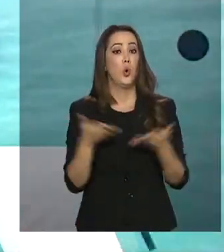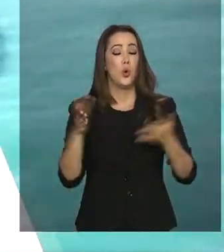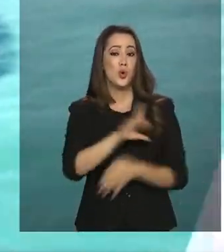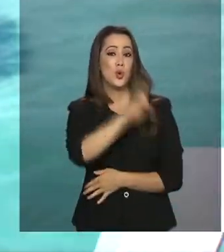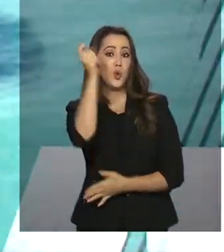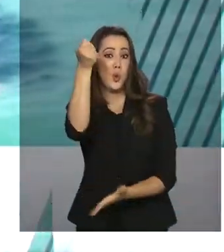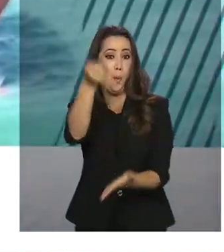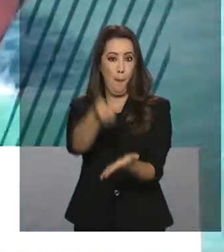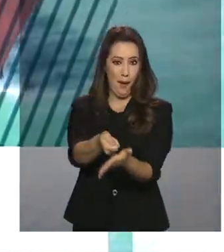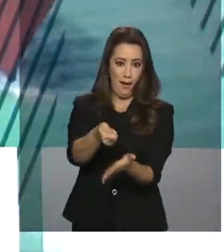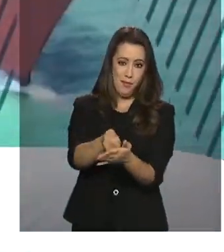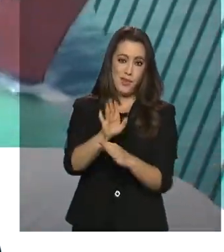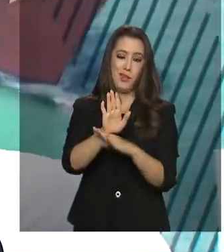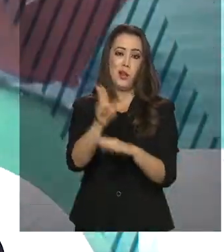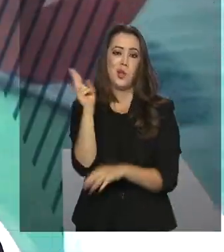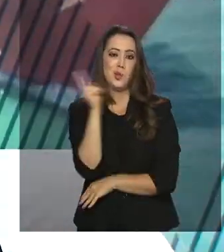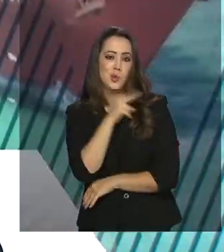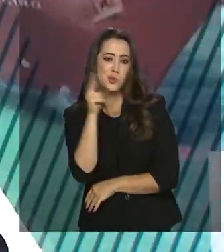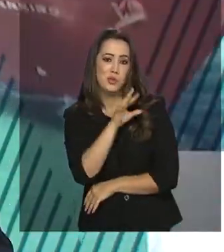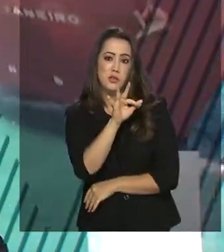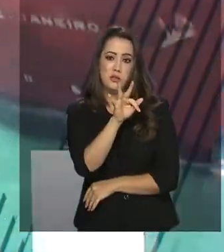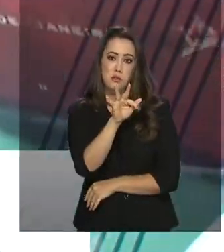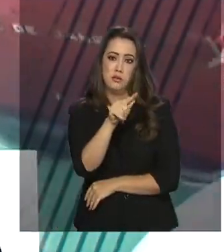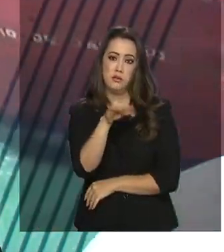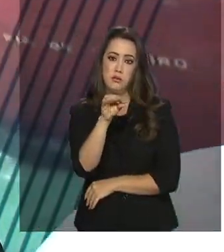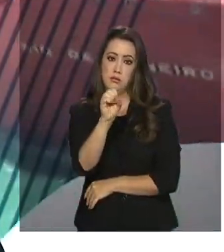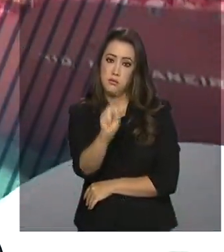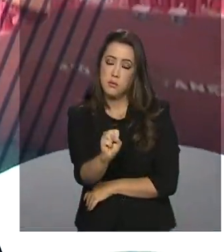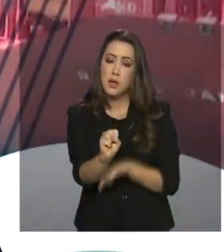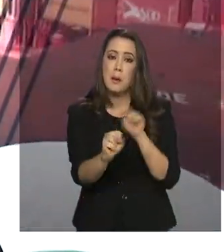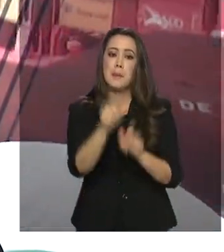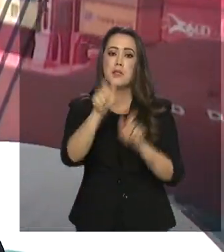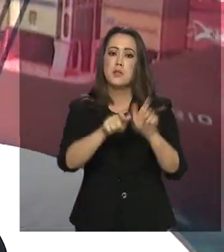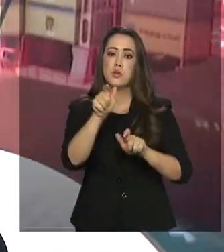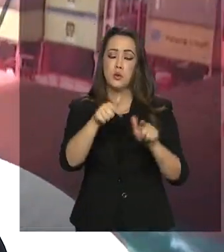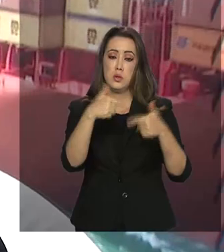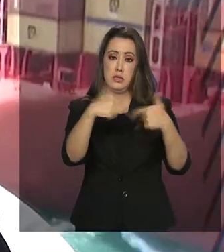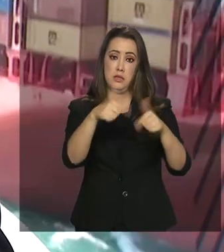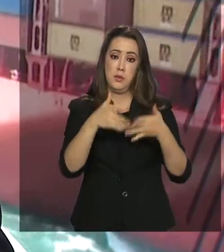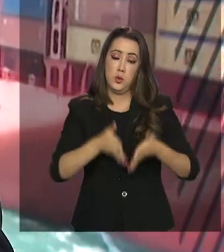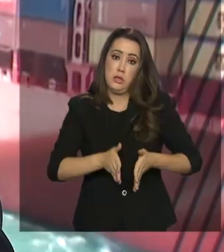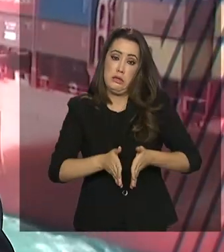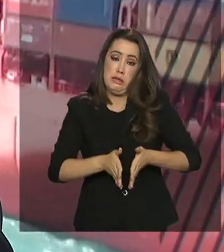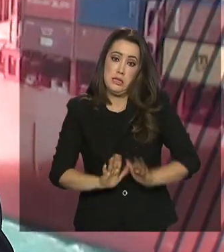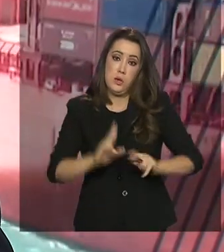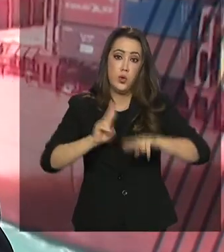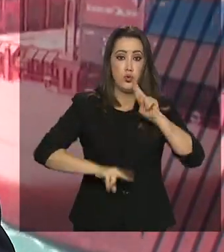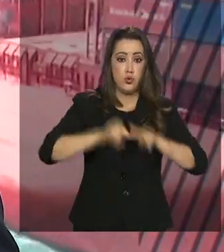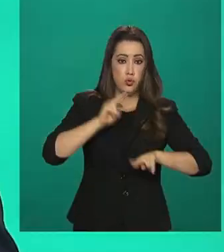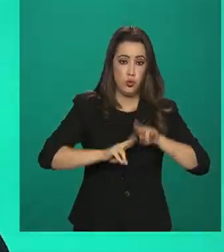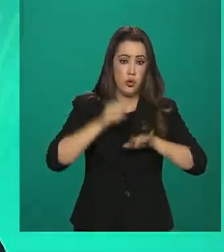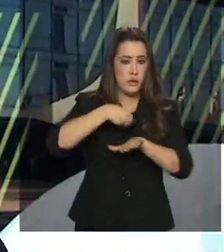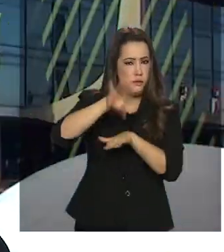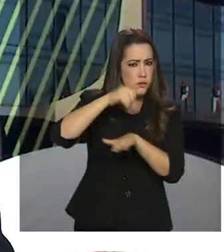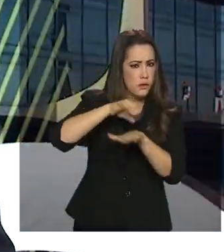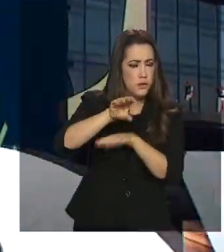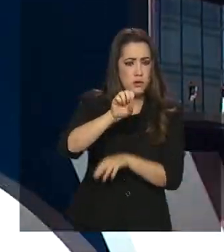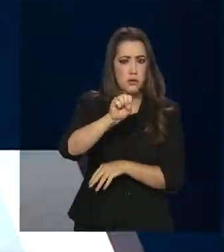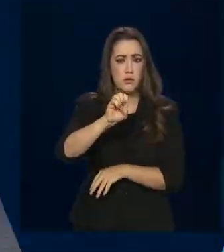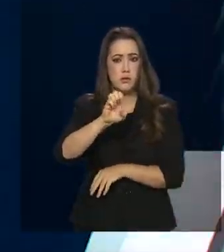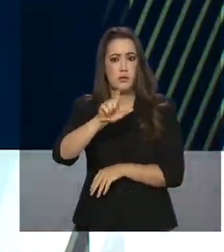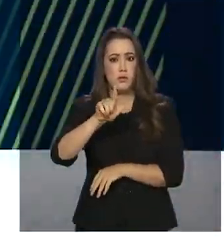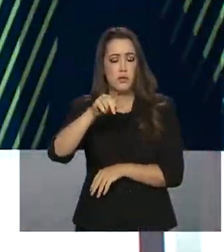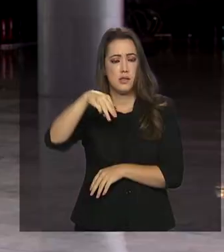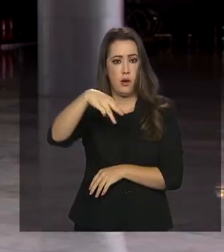foi dia de pagamento do auxílio emergencial do FGTS para os trabalhadores nascidos em junho. As informações com Selma